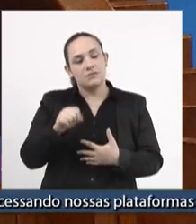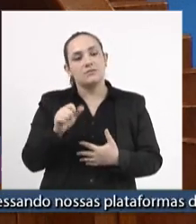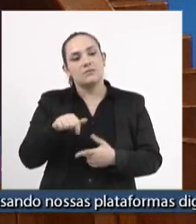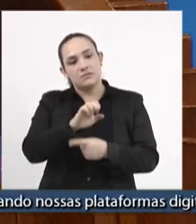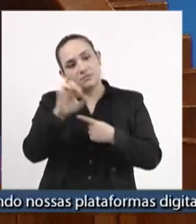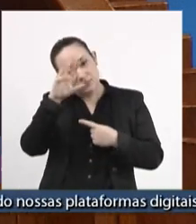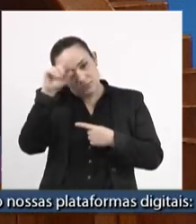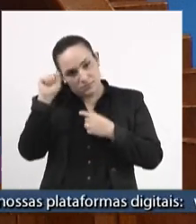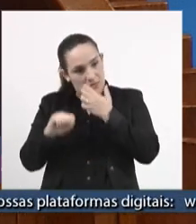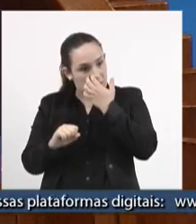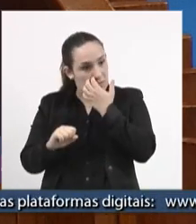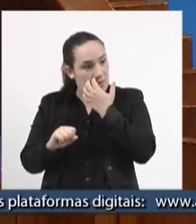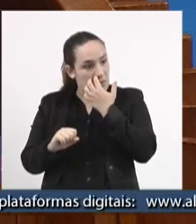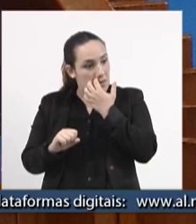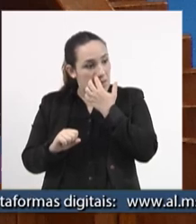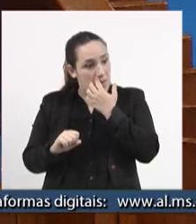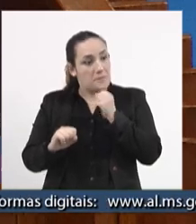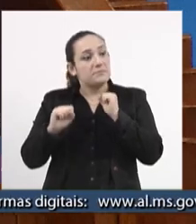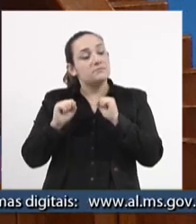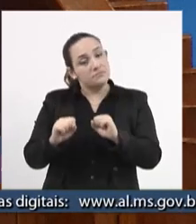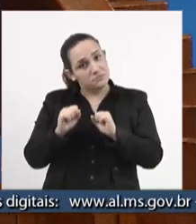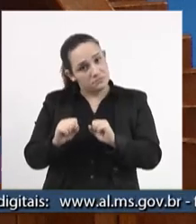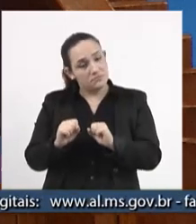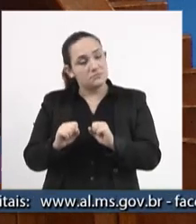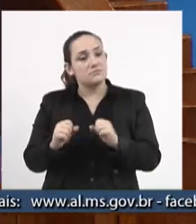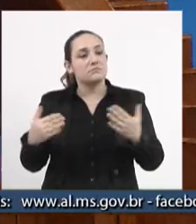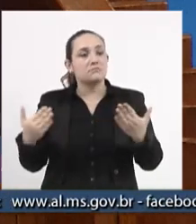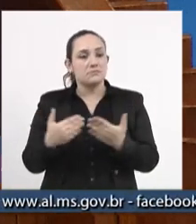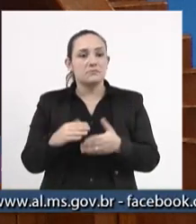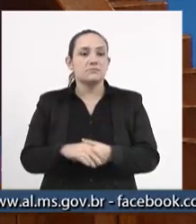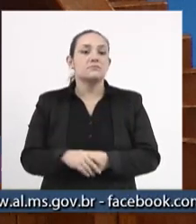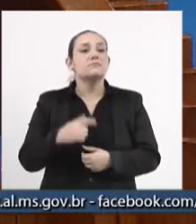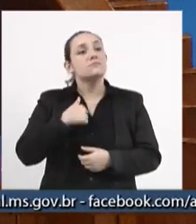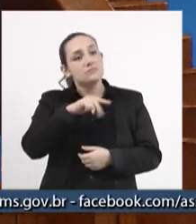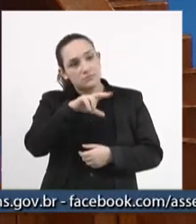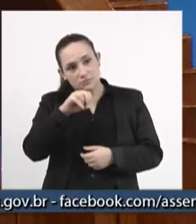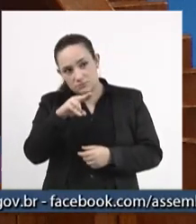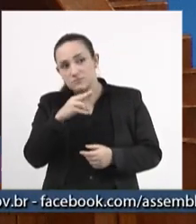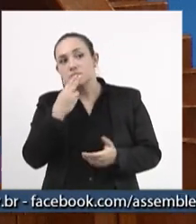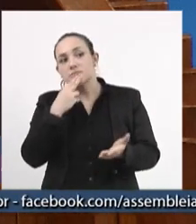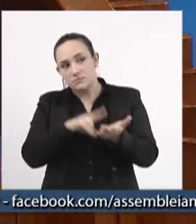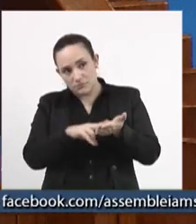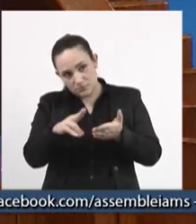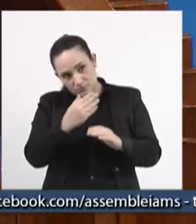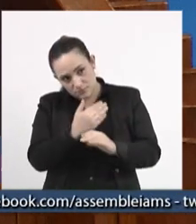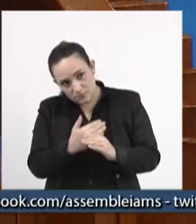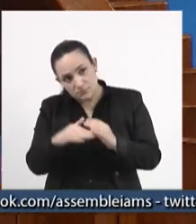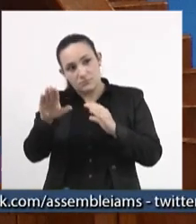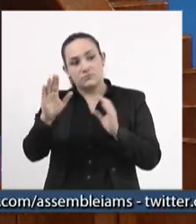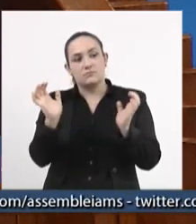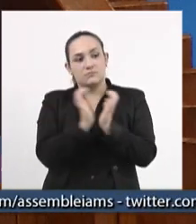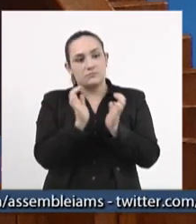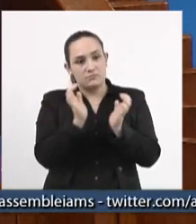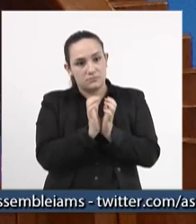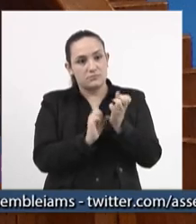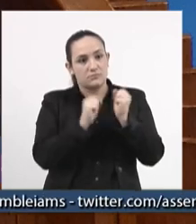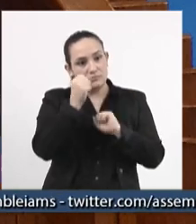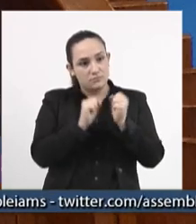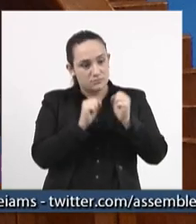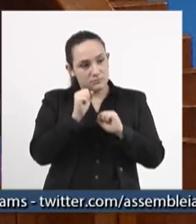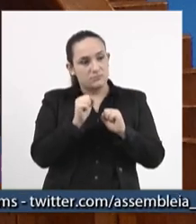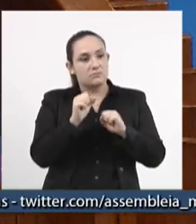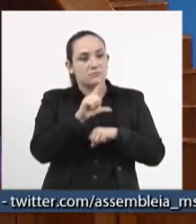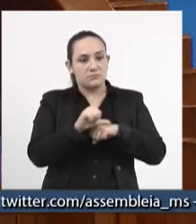o Mato Grosso do Sul. Vamos fazer uma recomendação, para finalizar, senhor presidente, vamos fazer uma recomendação da Comissão da Indústria e Comércio.